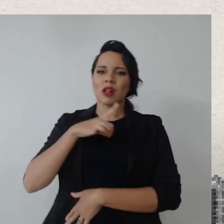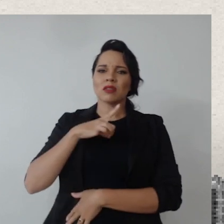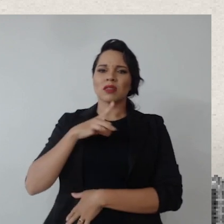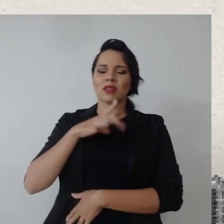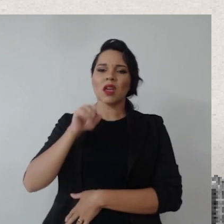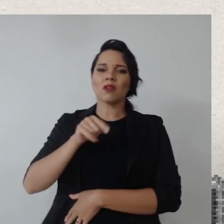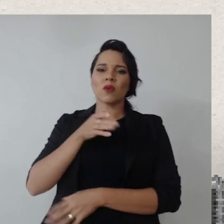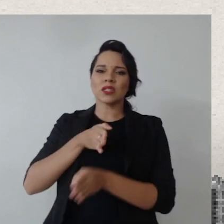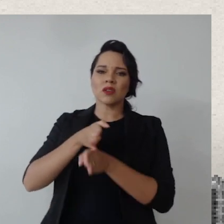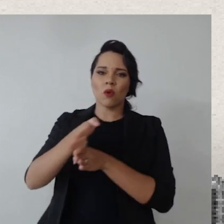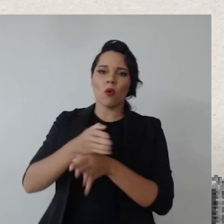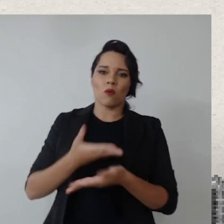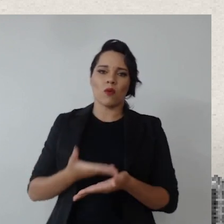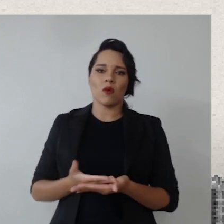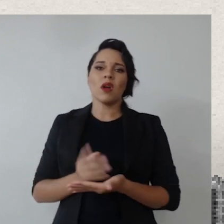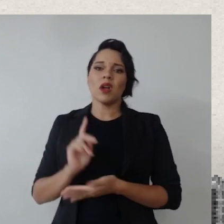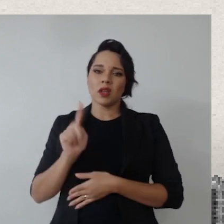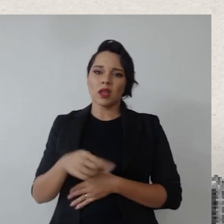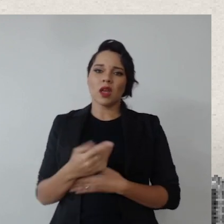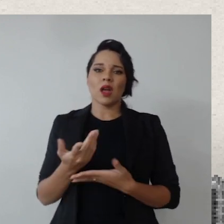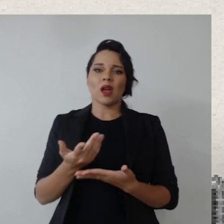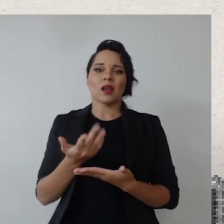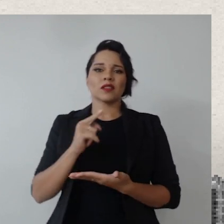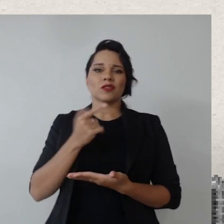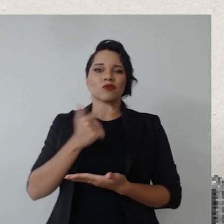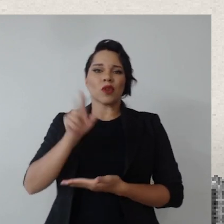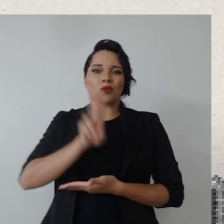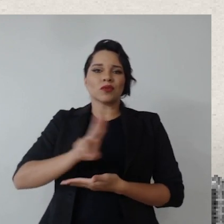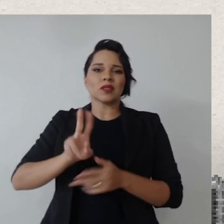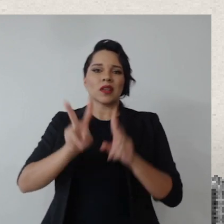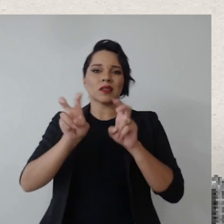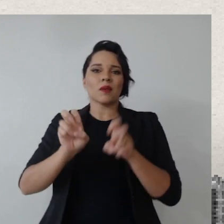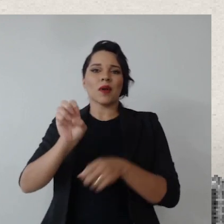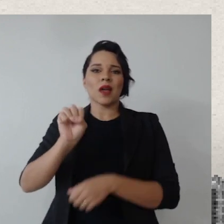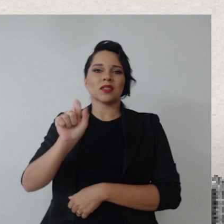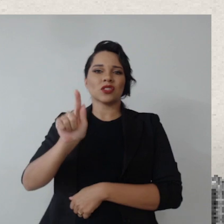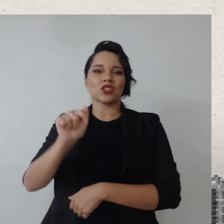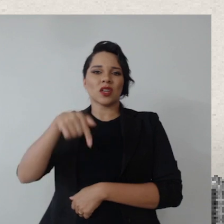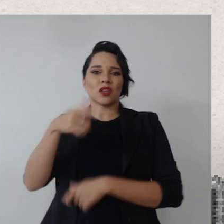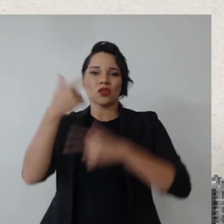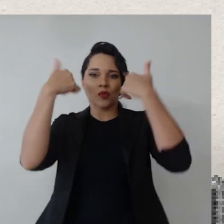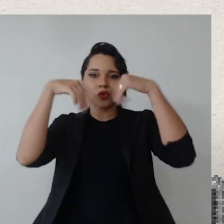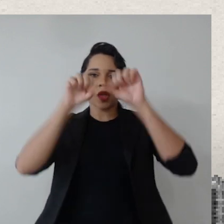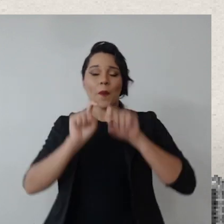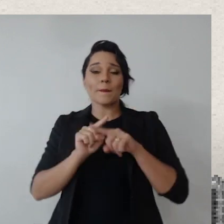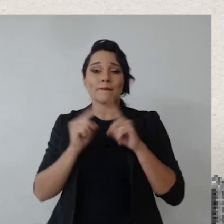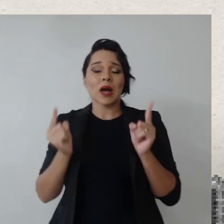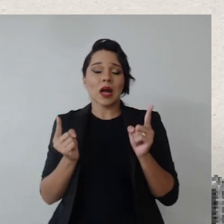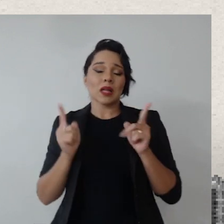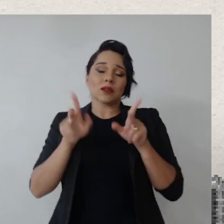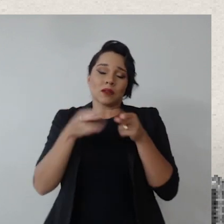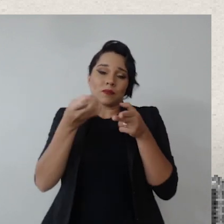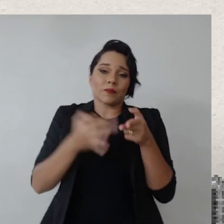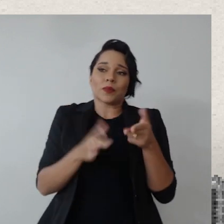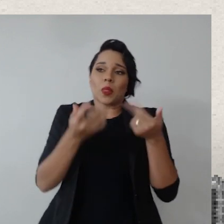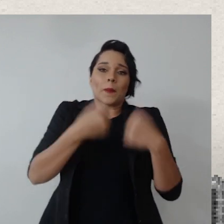essa direção, né? Que acaba que a gente não tem utilizado o tema ESG aqui no tribunal, mas, como o senhor disse, não precisa